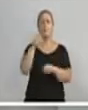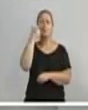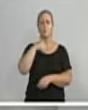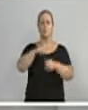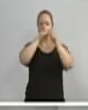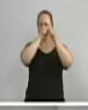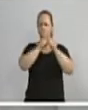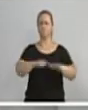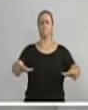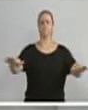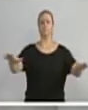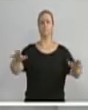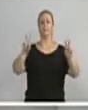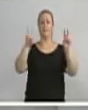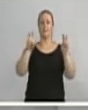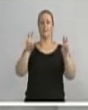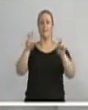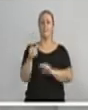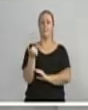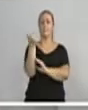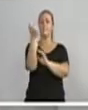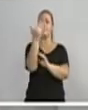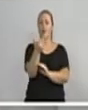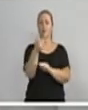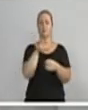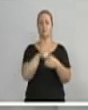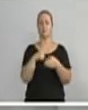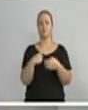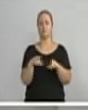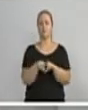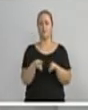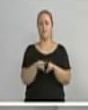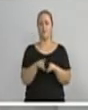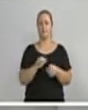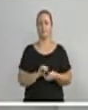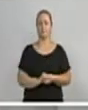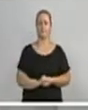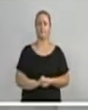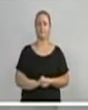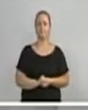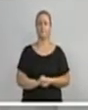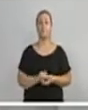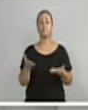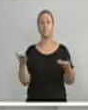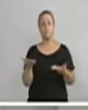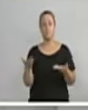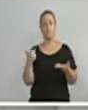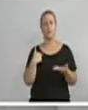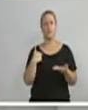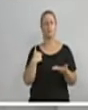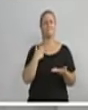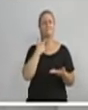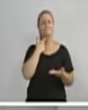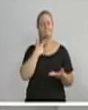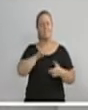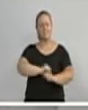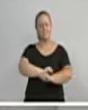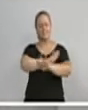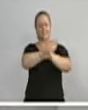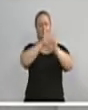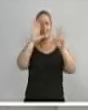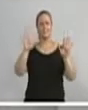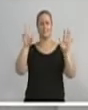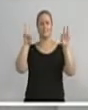falar sobre esse assunto também fora das fronteiras da cidade de Blumenau. Hoje quero fazer um esclarecimento aqui sobre algo muito importante,